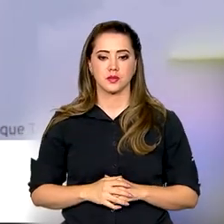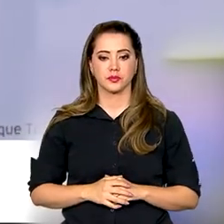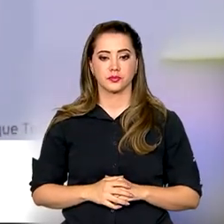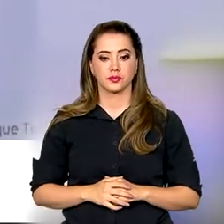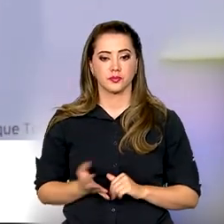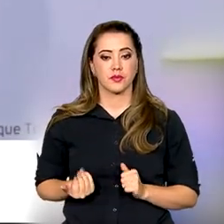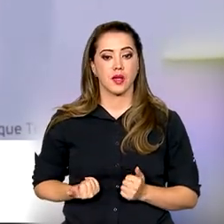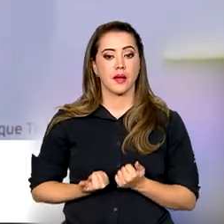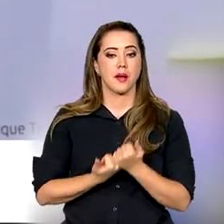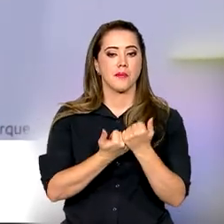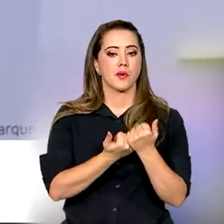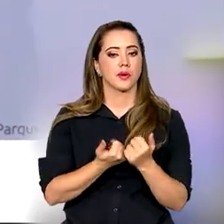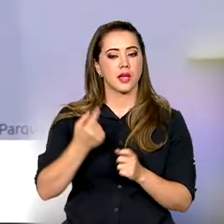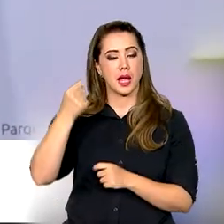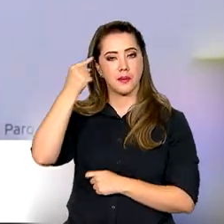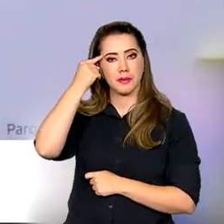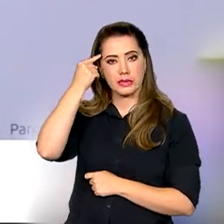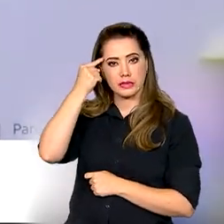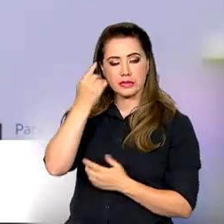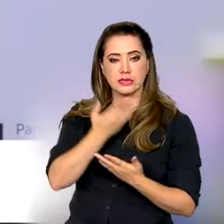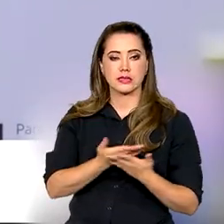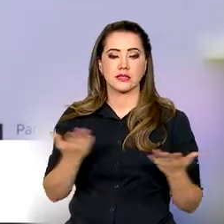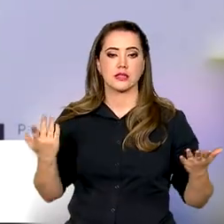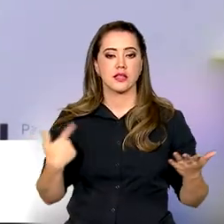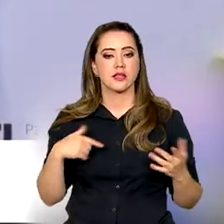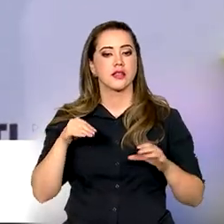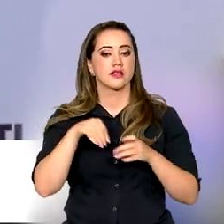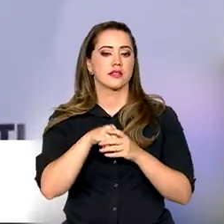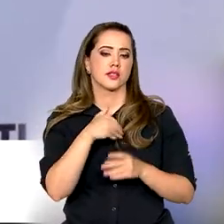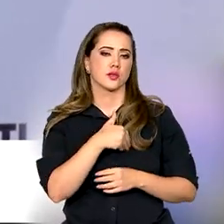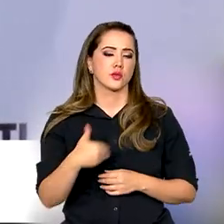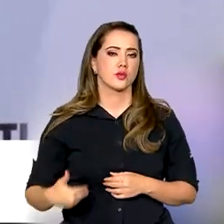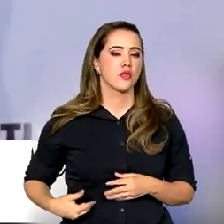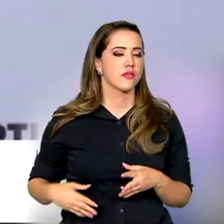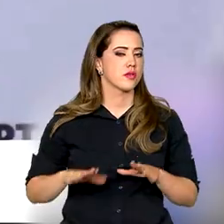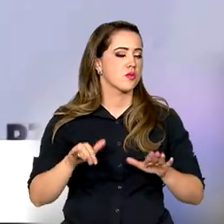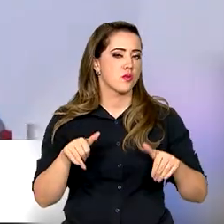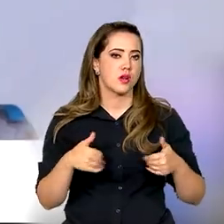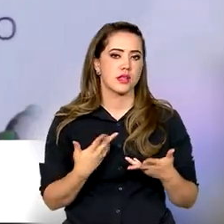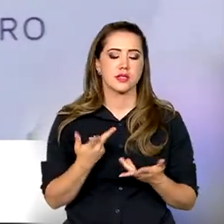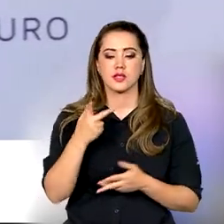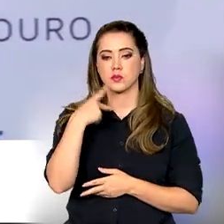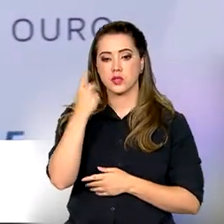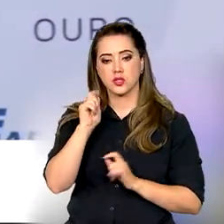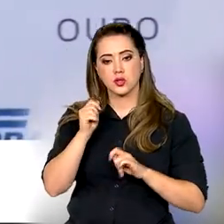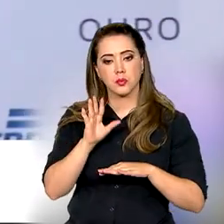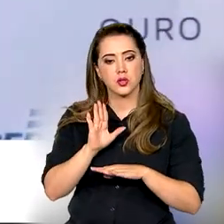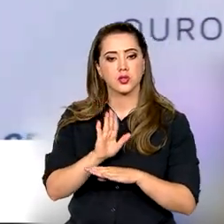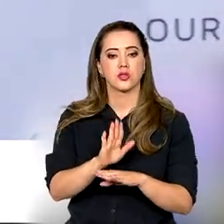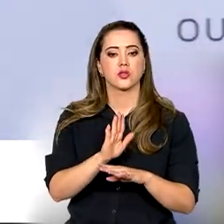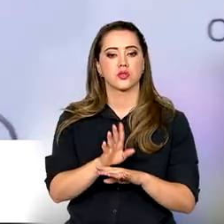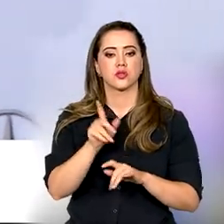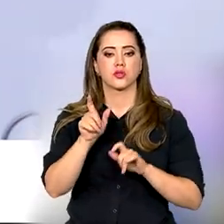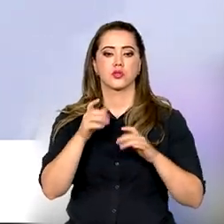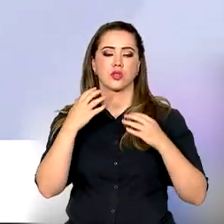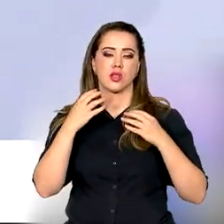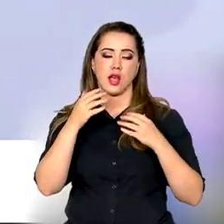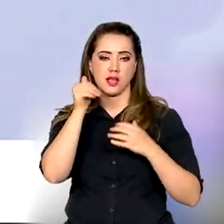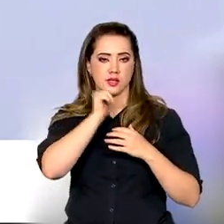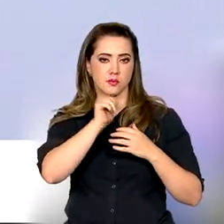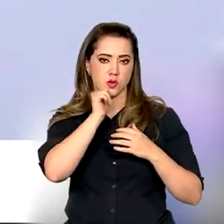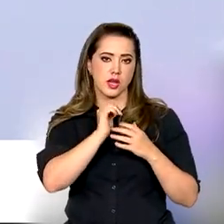Contribuir e pensar no âmbito do governo quais são as políticas que possam beneficiar as mulheres